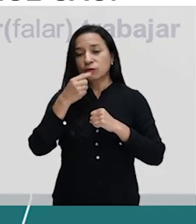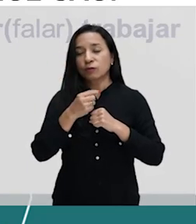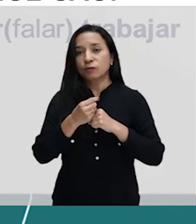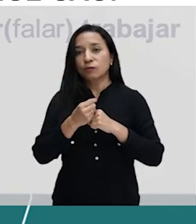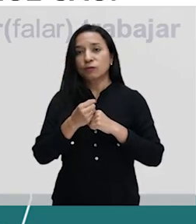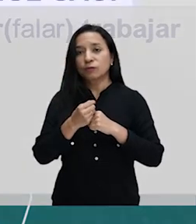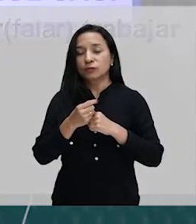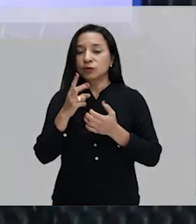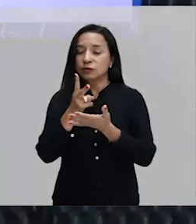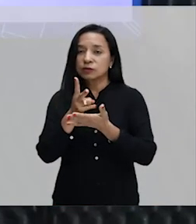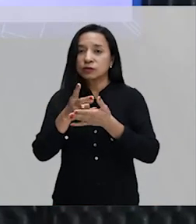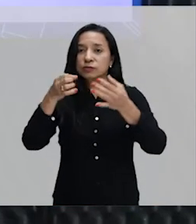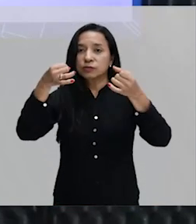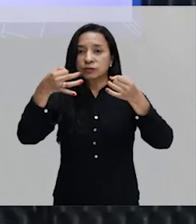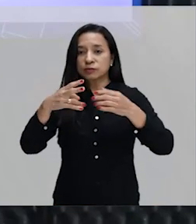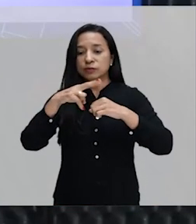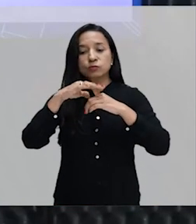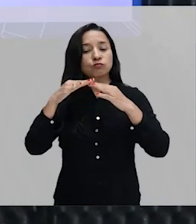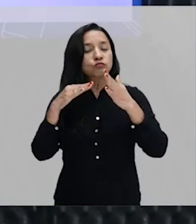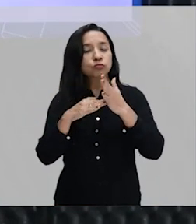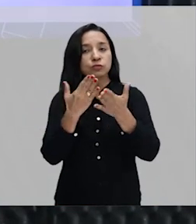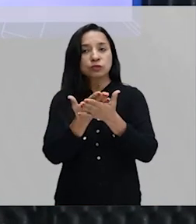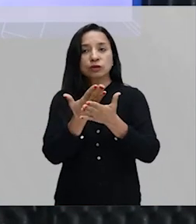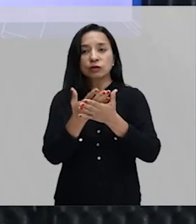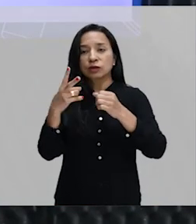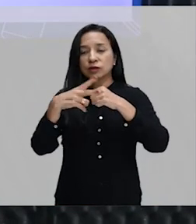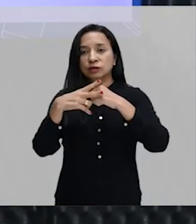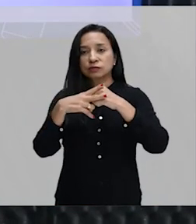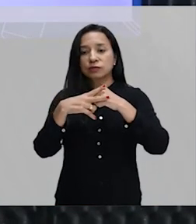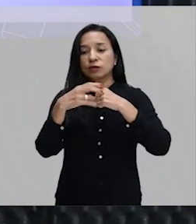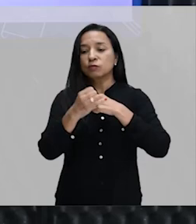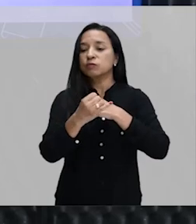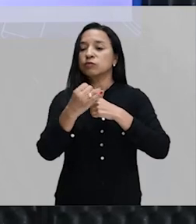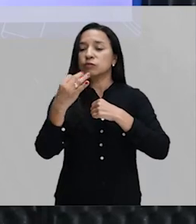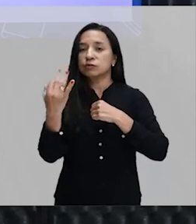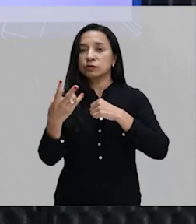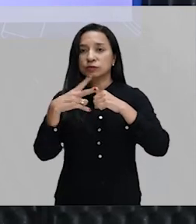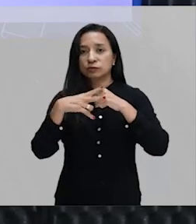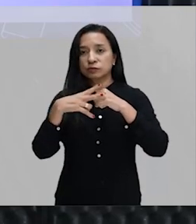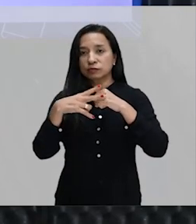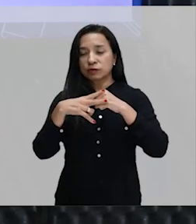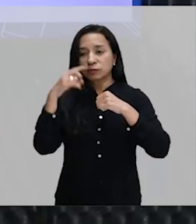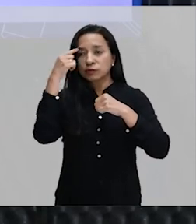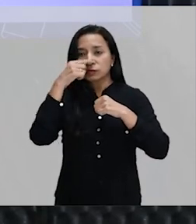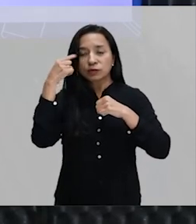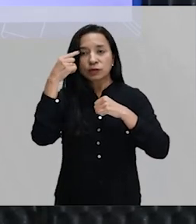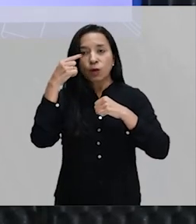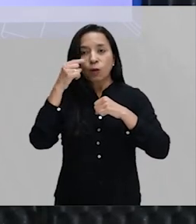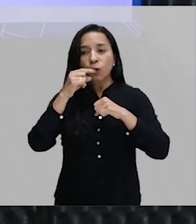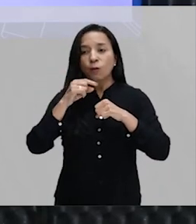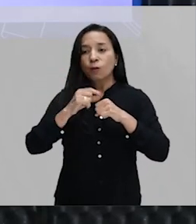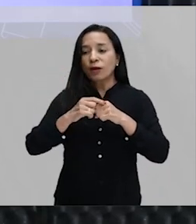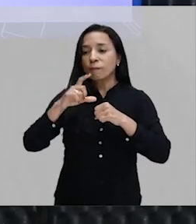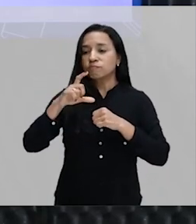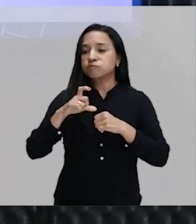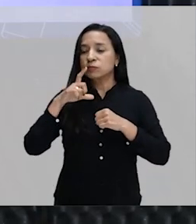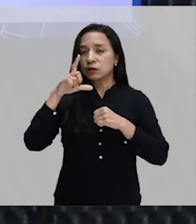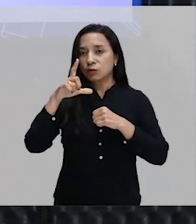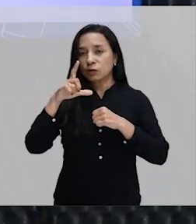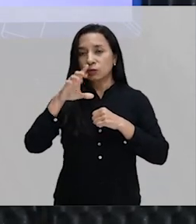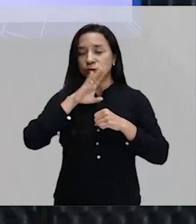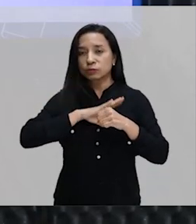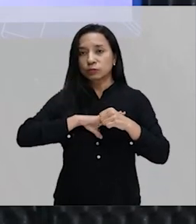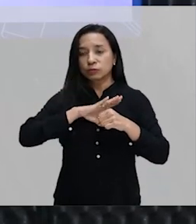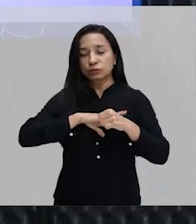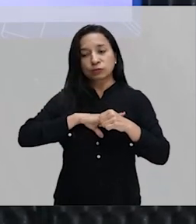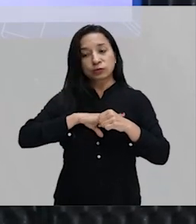o quantitativo de verbos em espanhol, ele é maior do que em português, tá? Então, por isso ele precisa